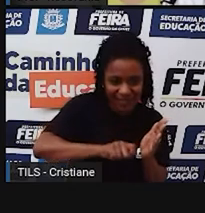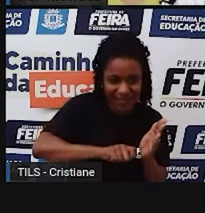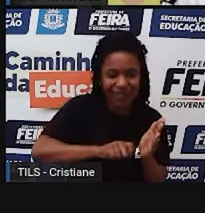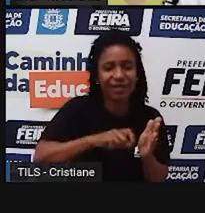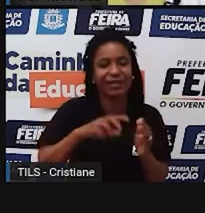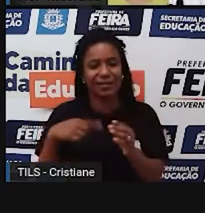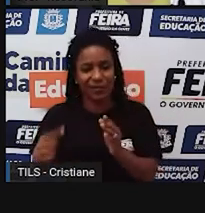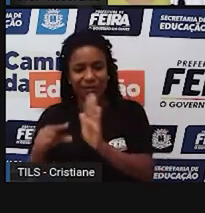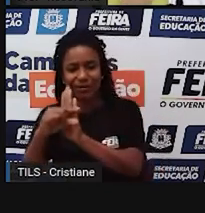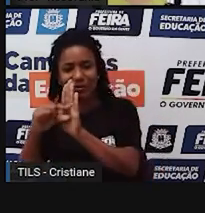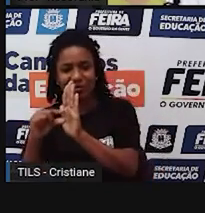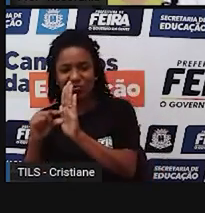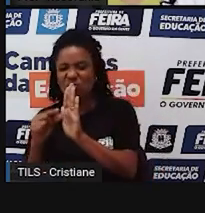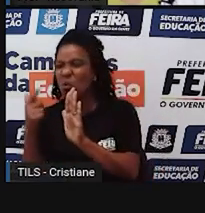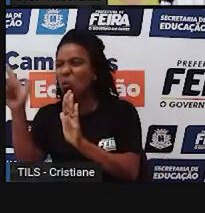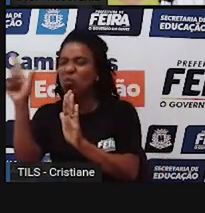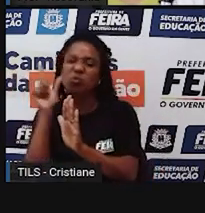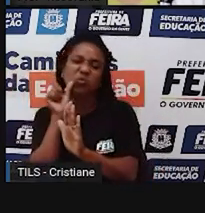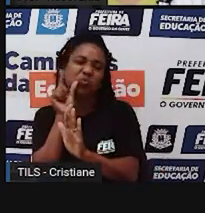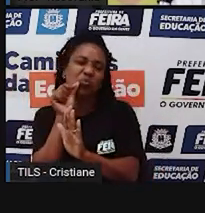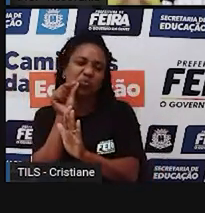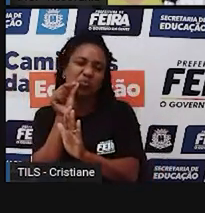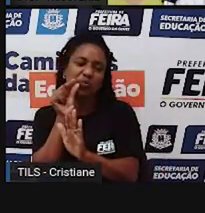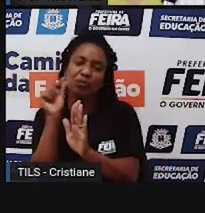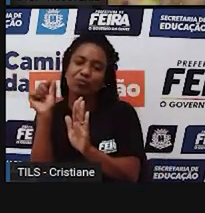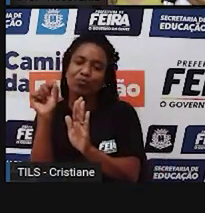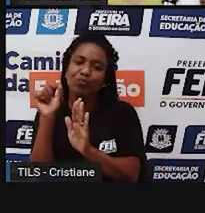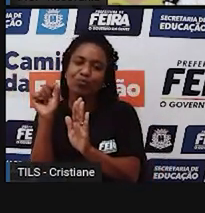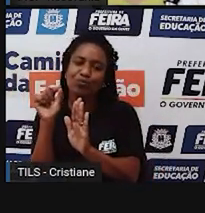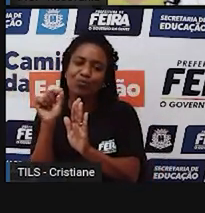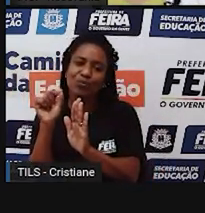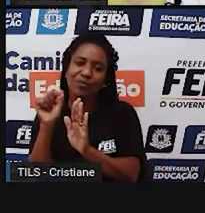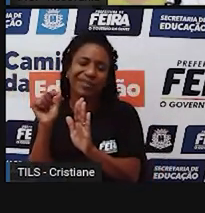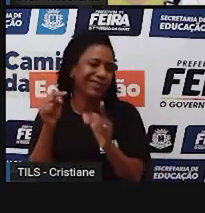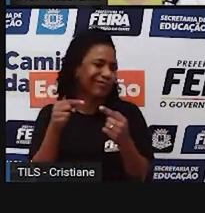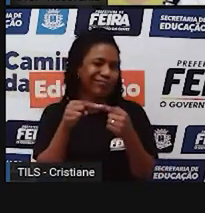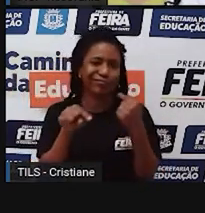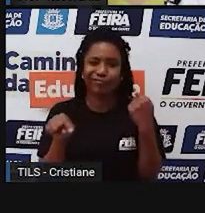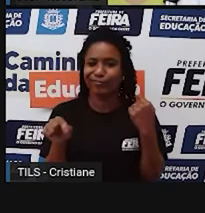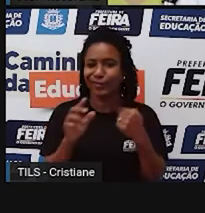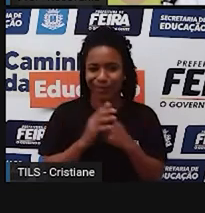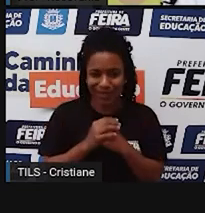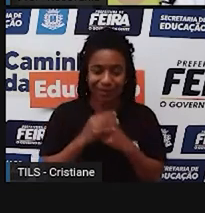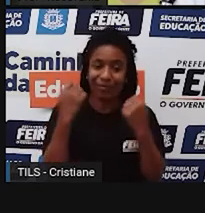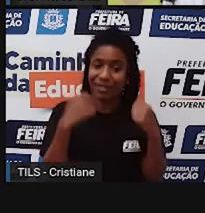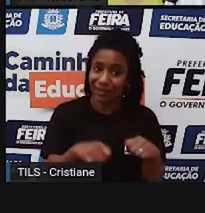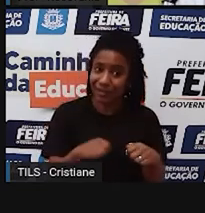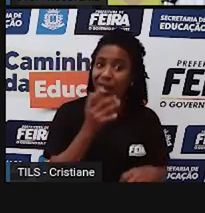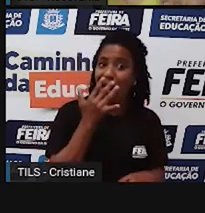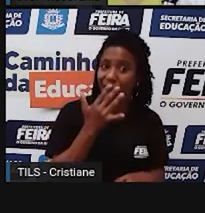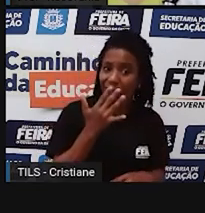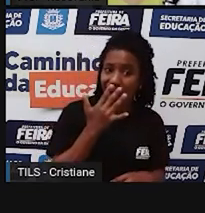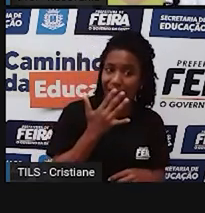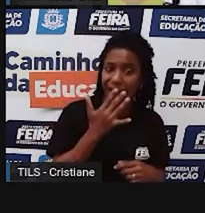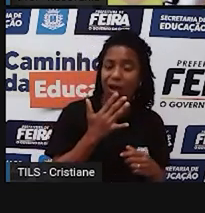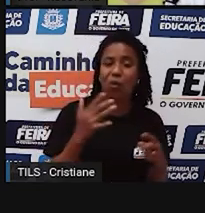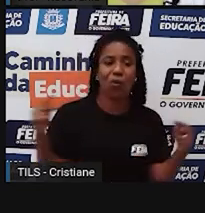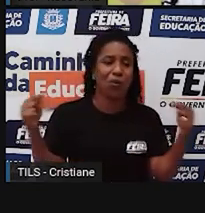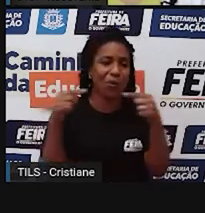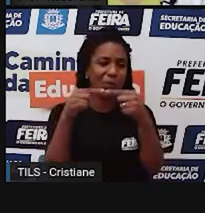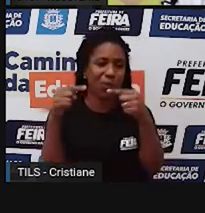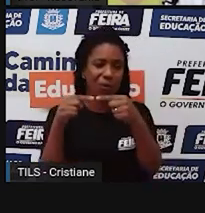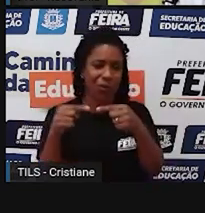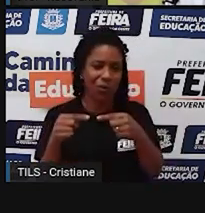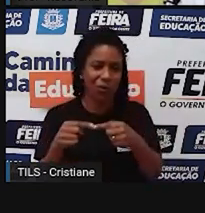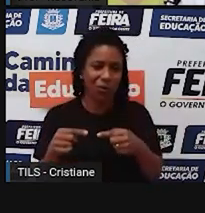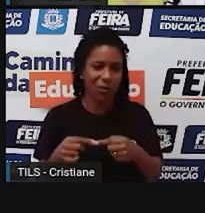legenda. Se eu pintei com giz de cera, giz de cera na legenda. Se eu pintei com lápis de cor, lápis de cor na legenda. Então, tem